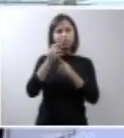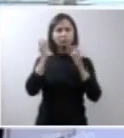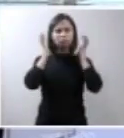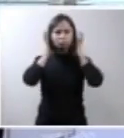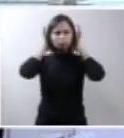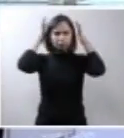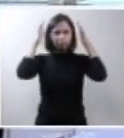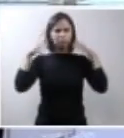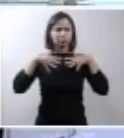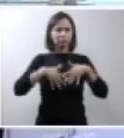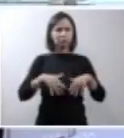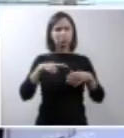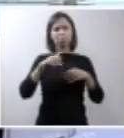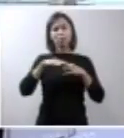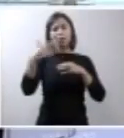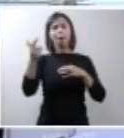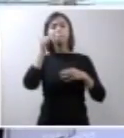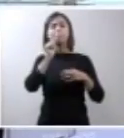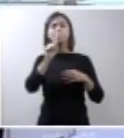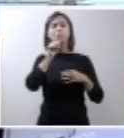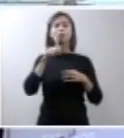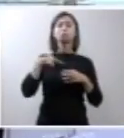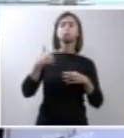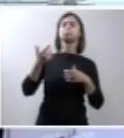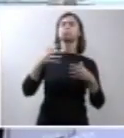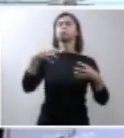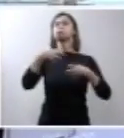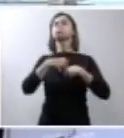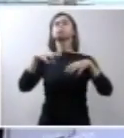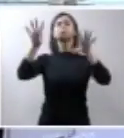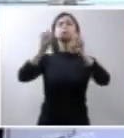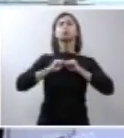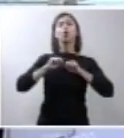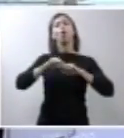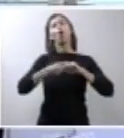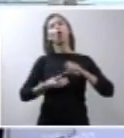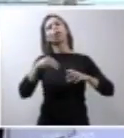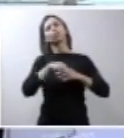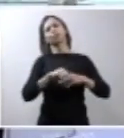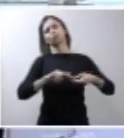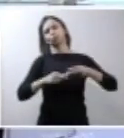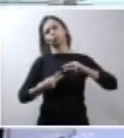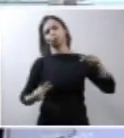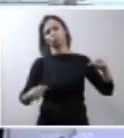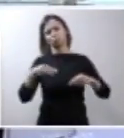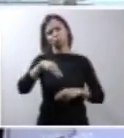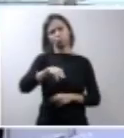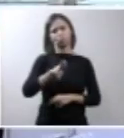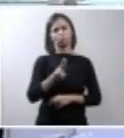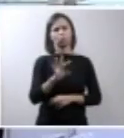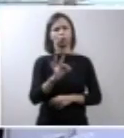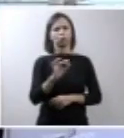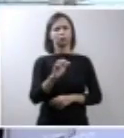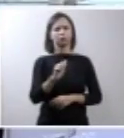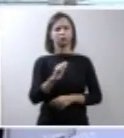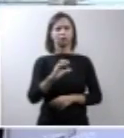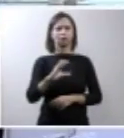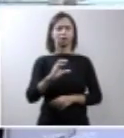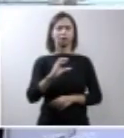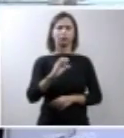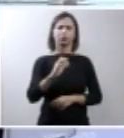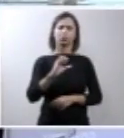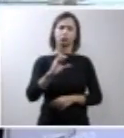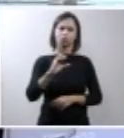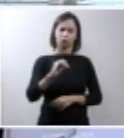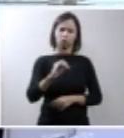de origem externa mãe ou mesmo a fatores mutacionais certo só que se a gente observar